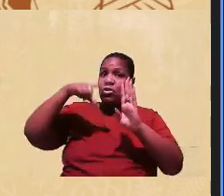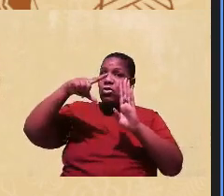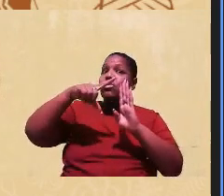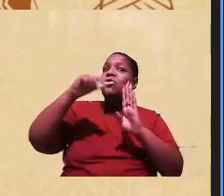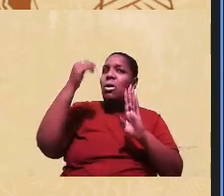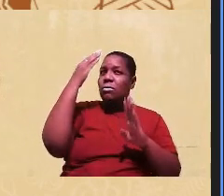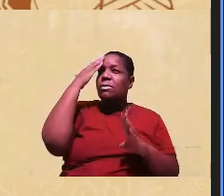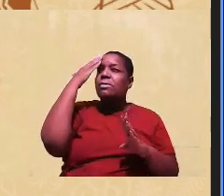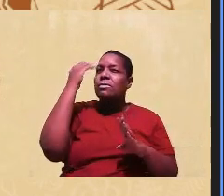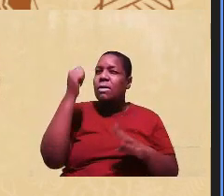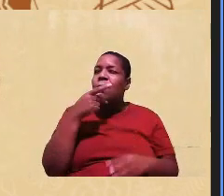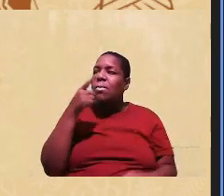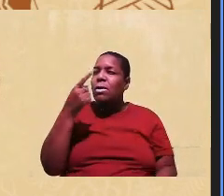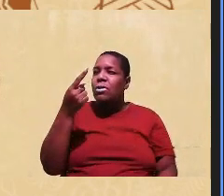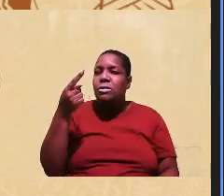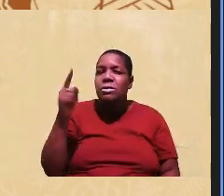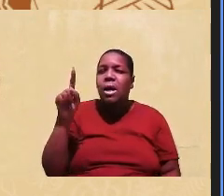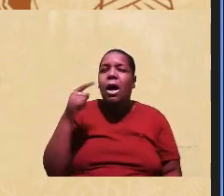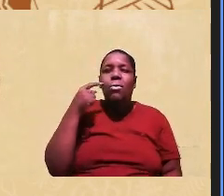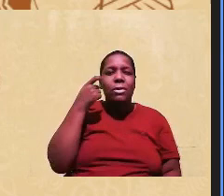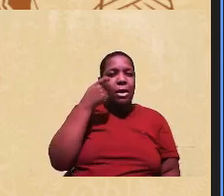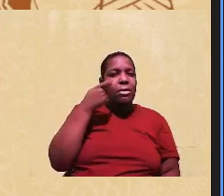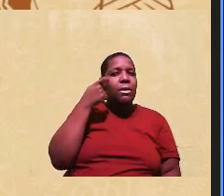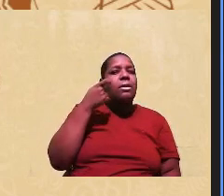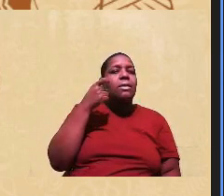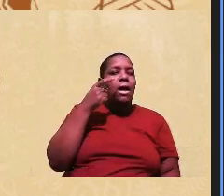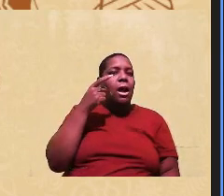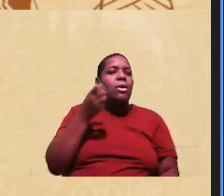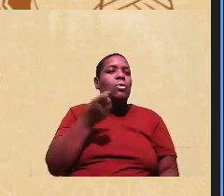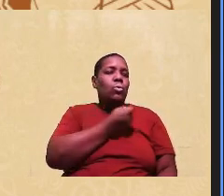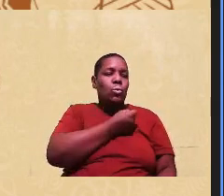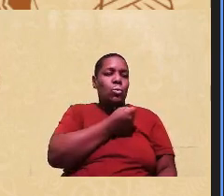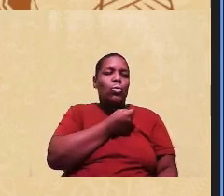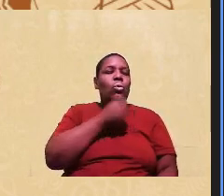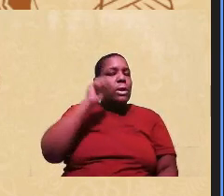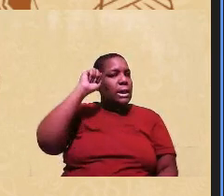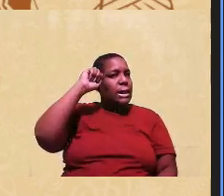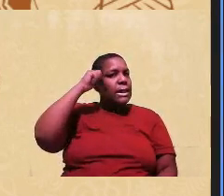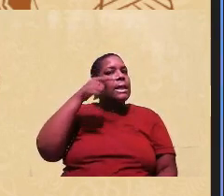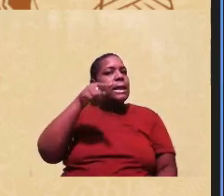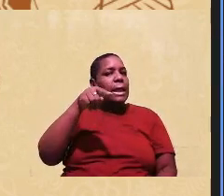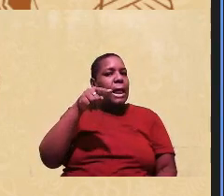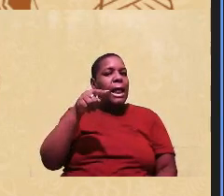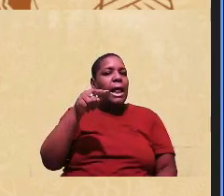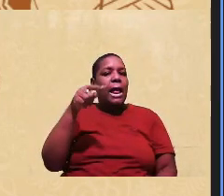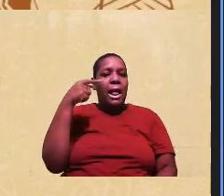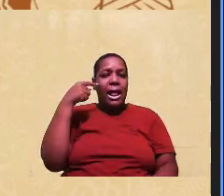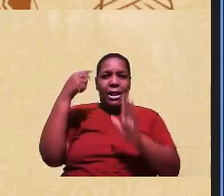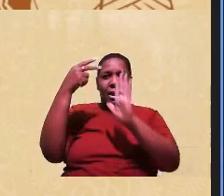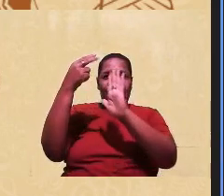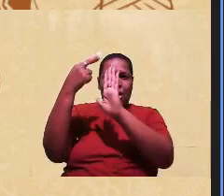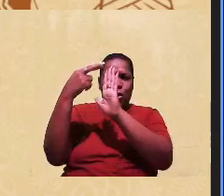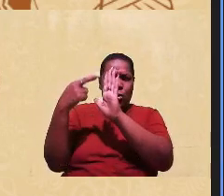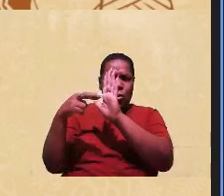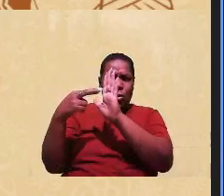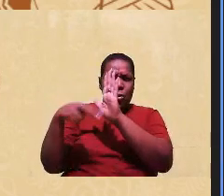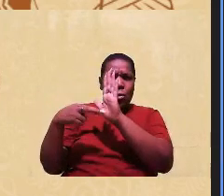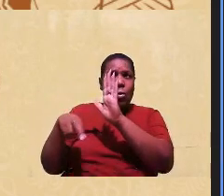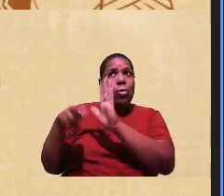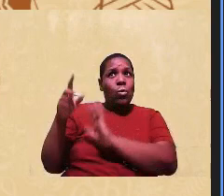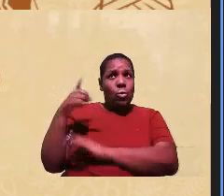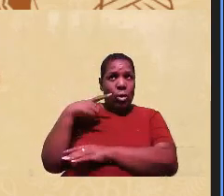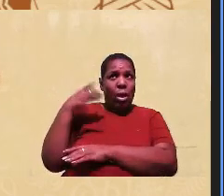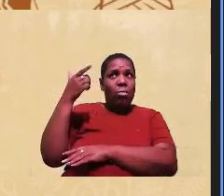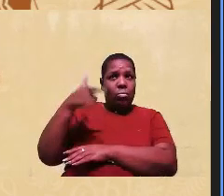candidato que levou ou não e está tentando por cotas para negros. Esse rol tem uma incidência? Pequena tem,